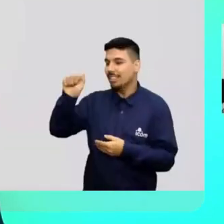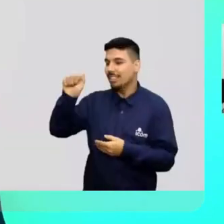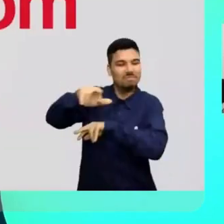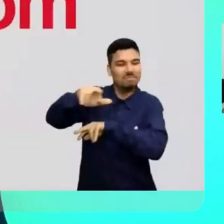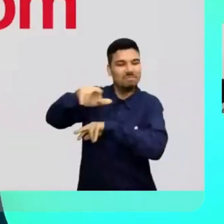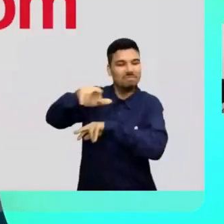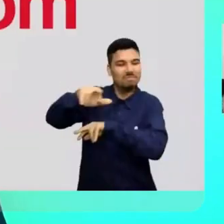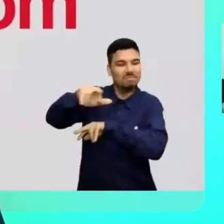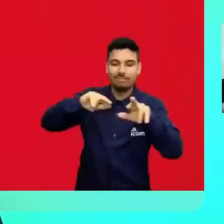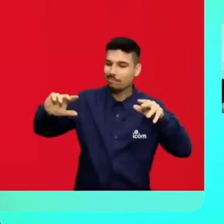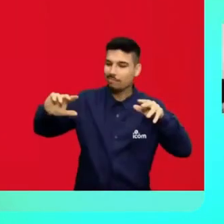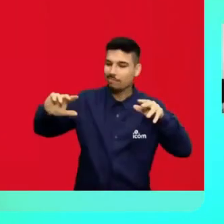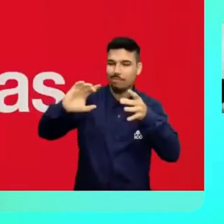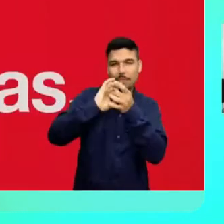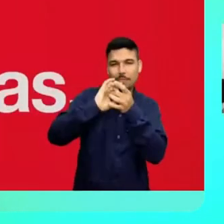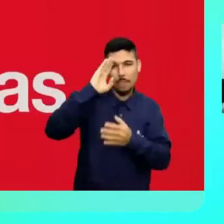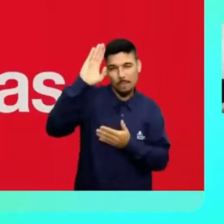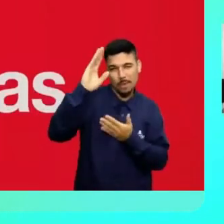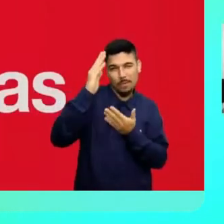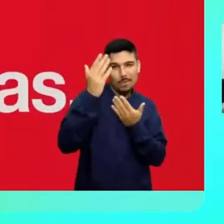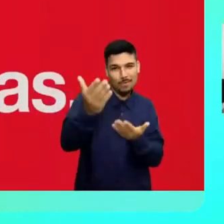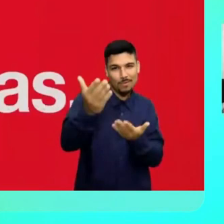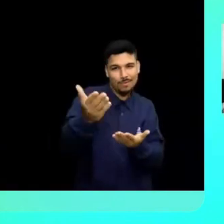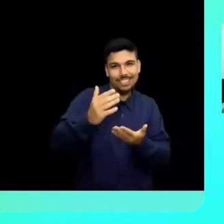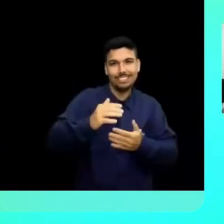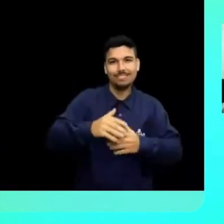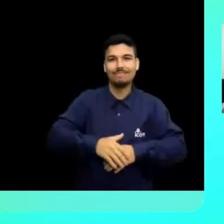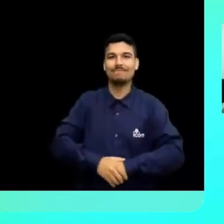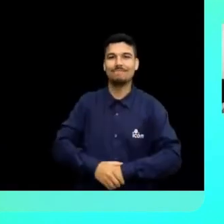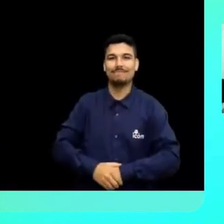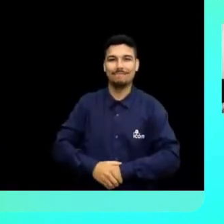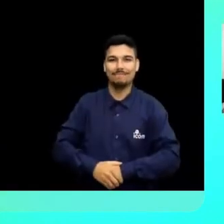o mundo tem de bom para melhorar a vida das pessoas.